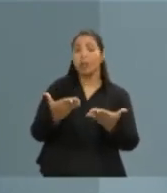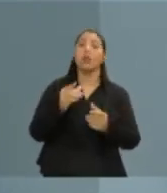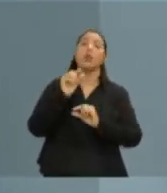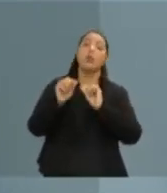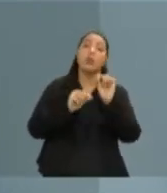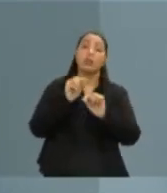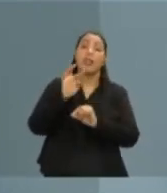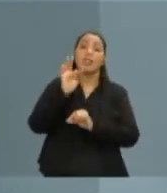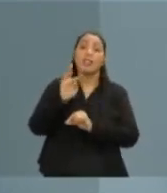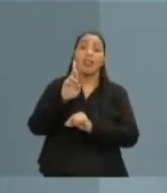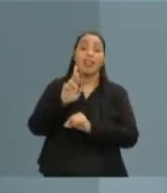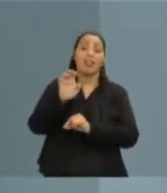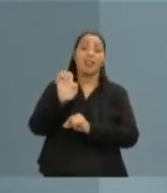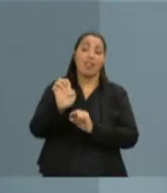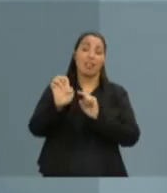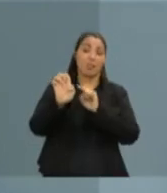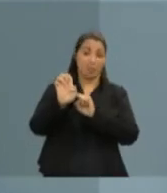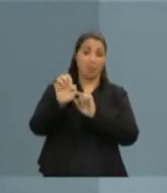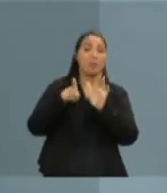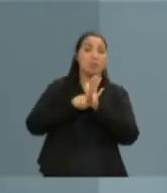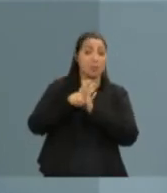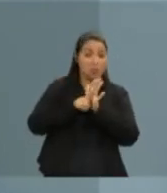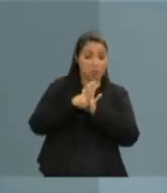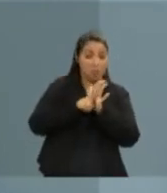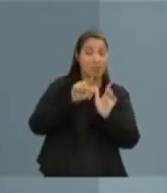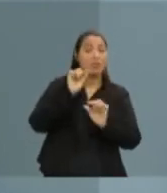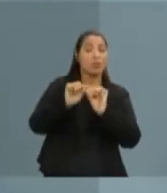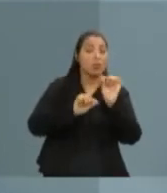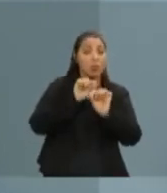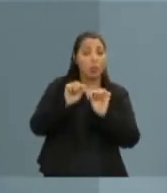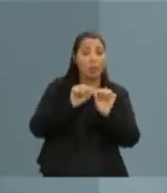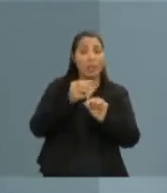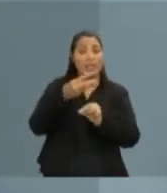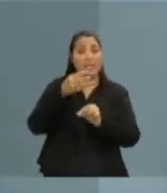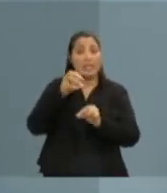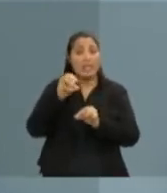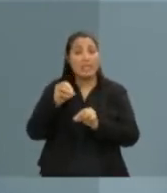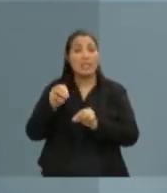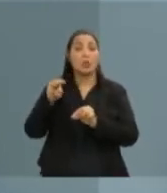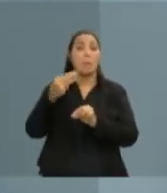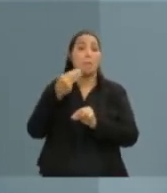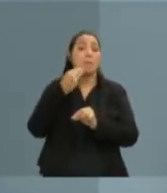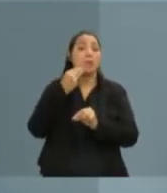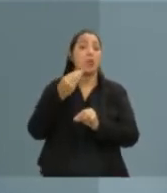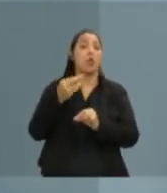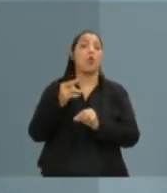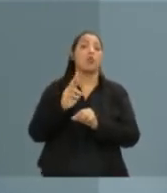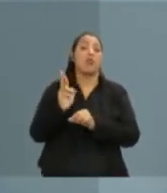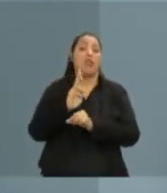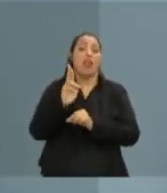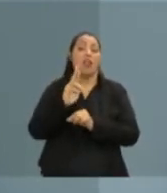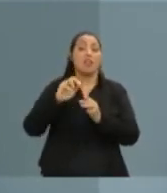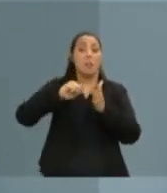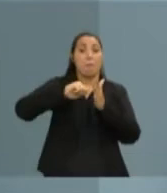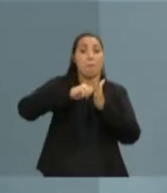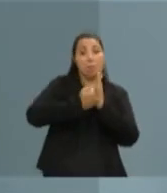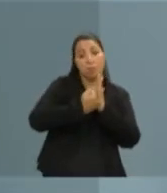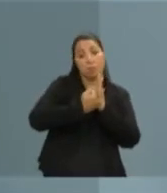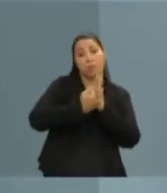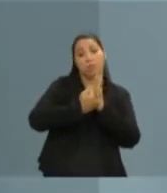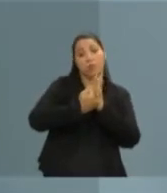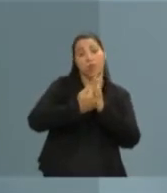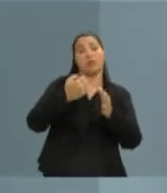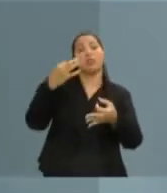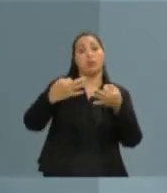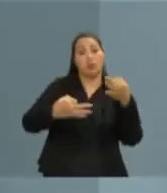a leitura aqui, aproximadamente 200 milhões de reais juntamente com outros correus bloqueado pela justiça. Vou fazer a leitura, é